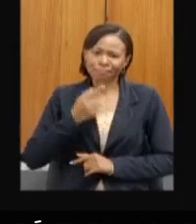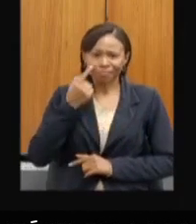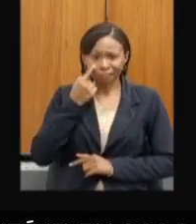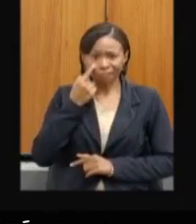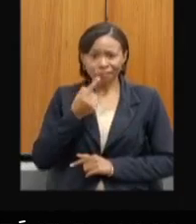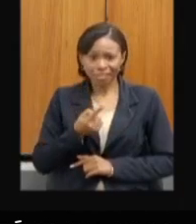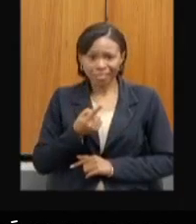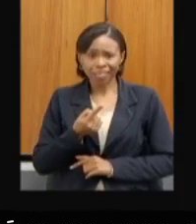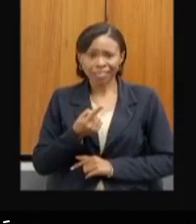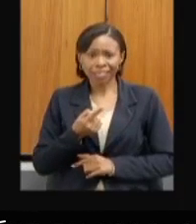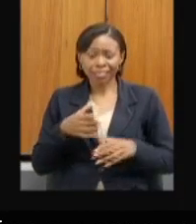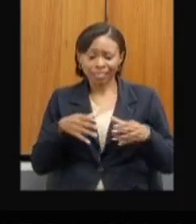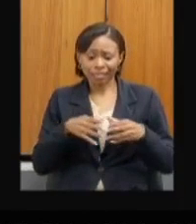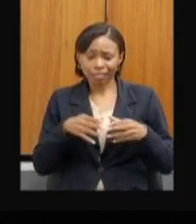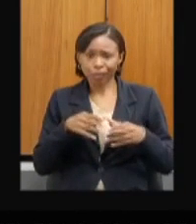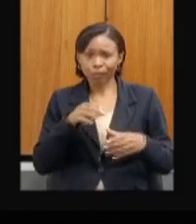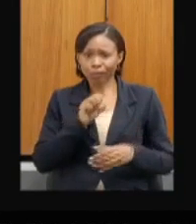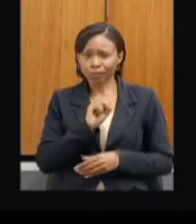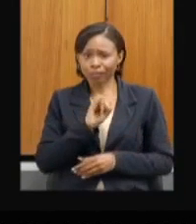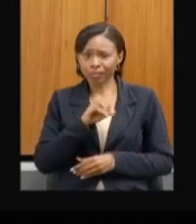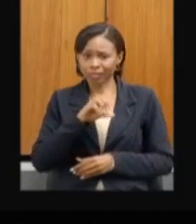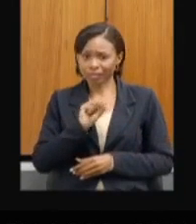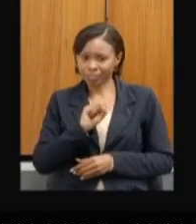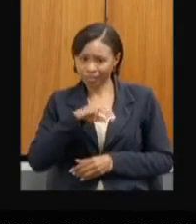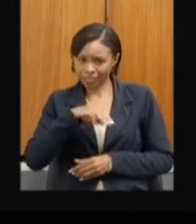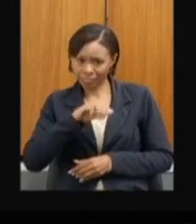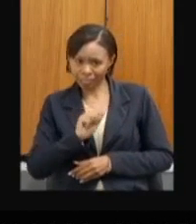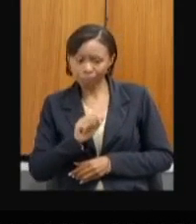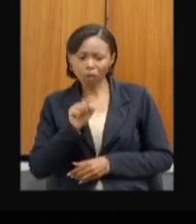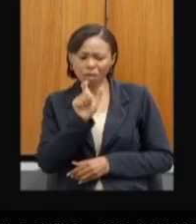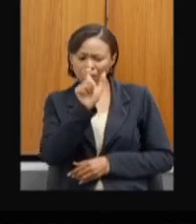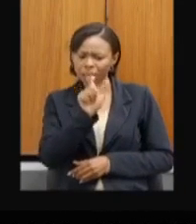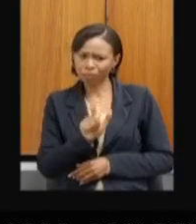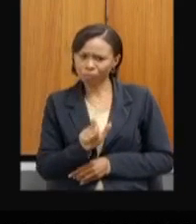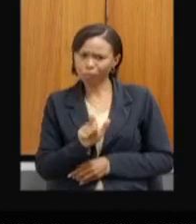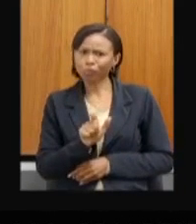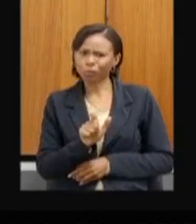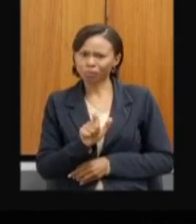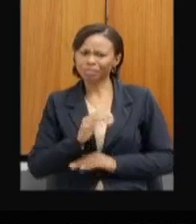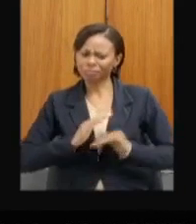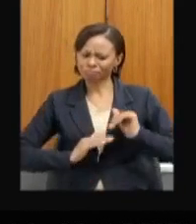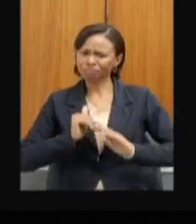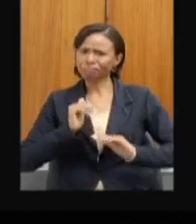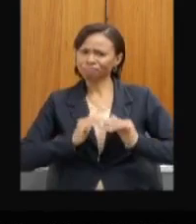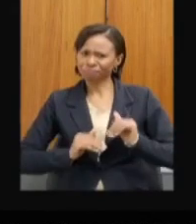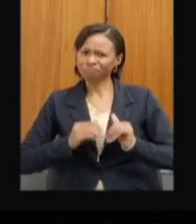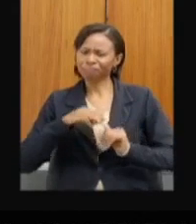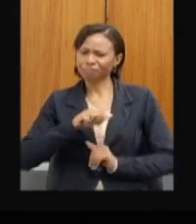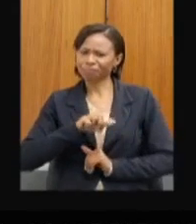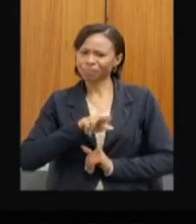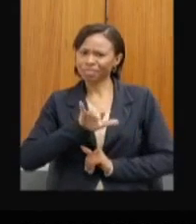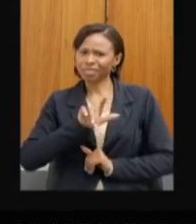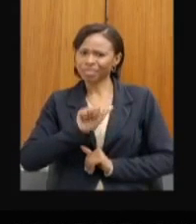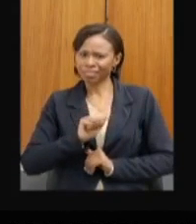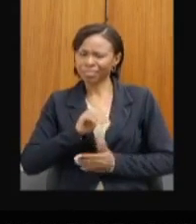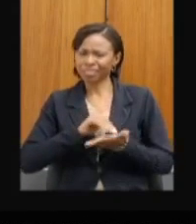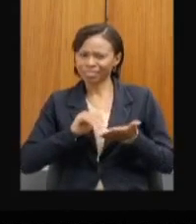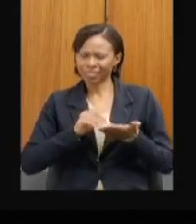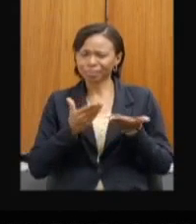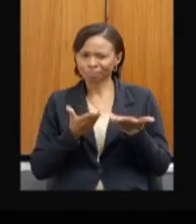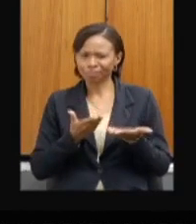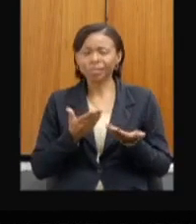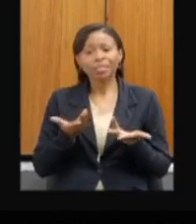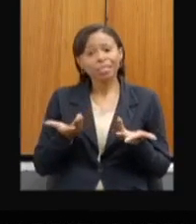uma pessoa da qualidade pessoal e técnica como a secretária Marília. Era a sua observação que eu queria fazer e